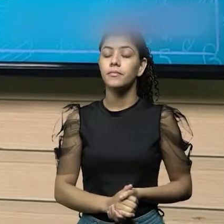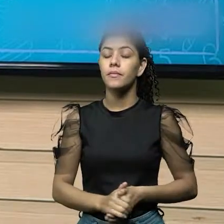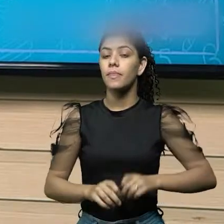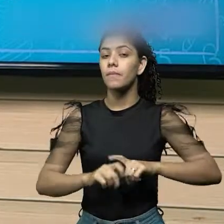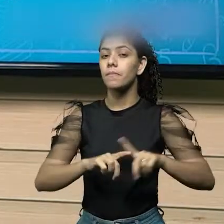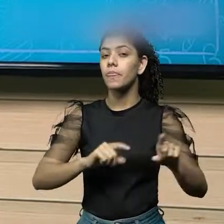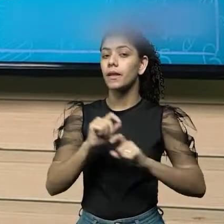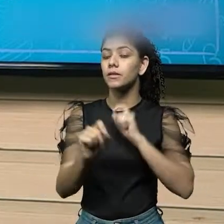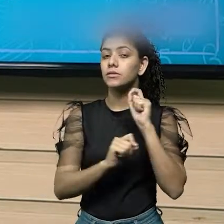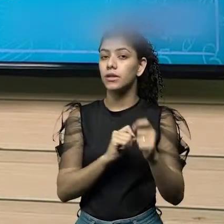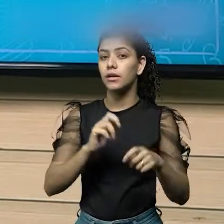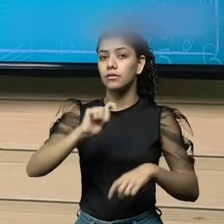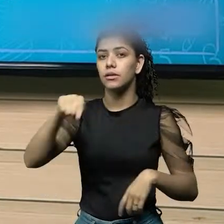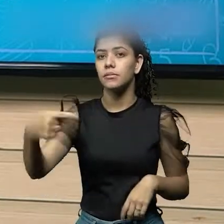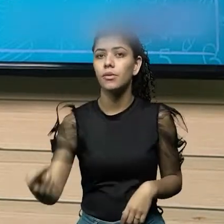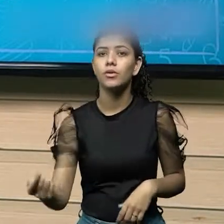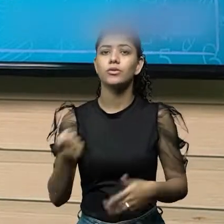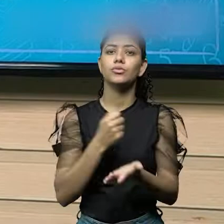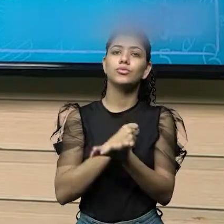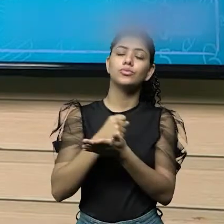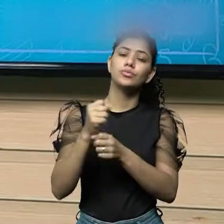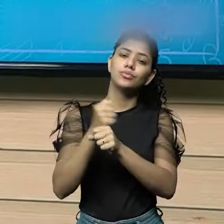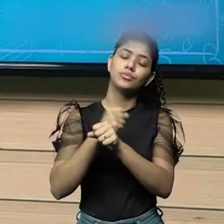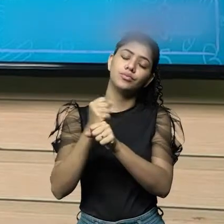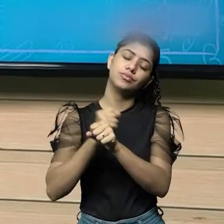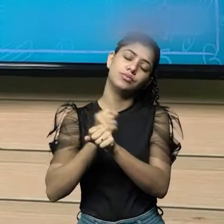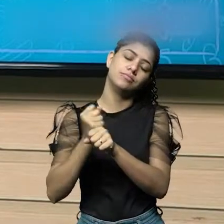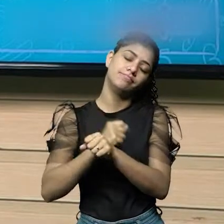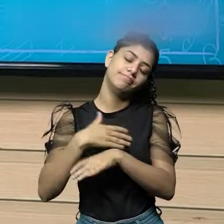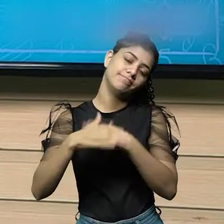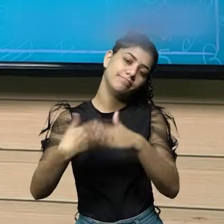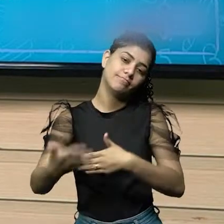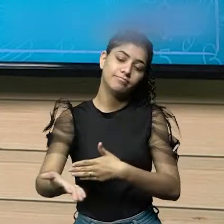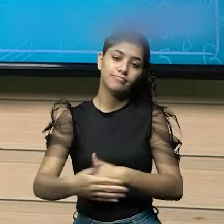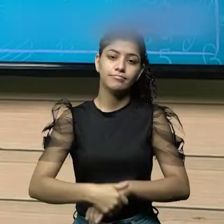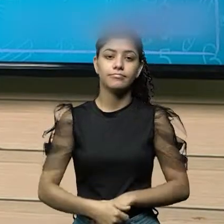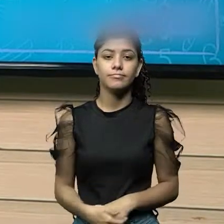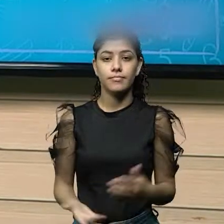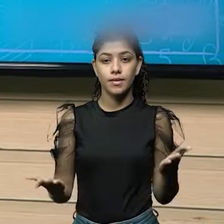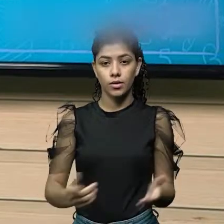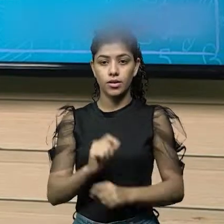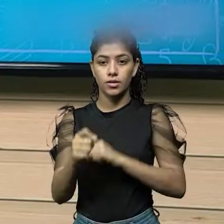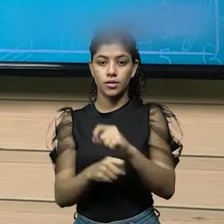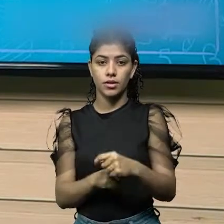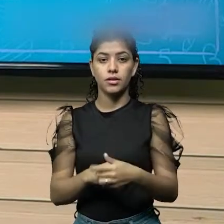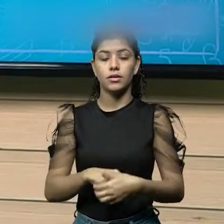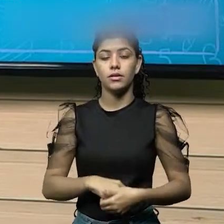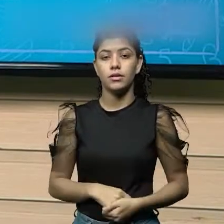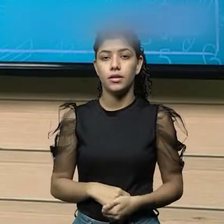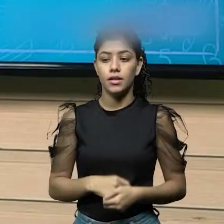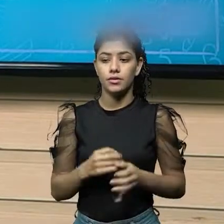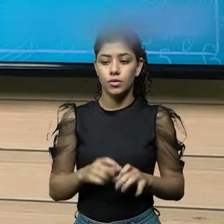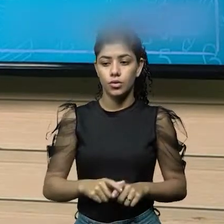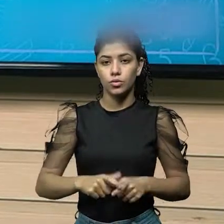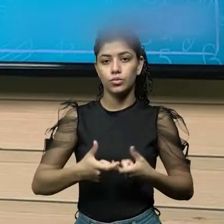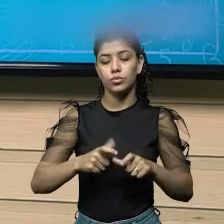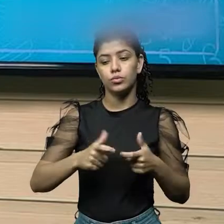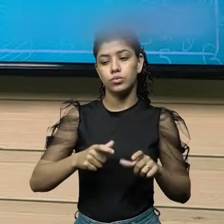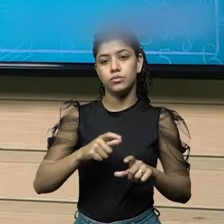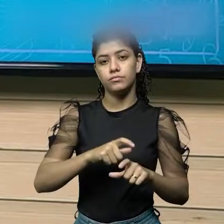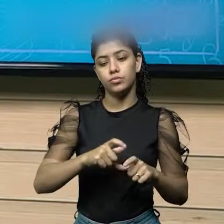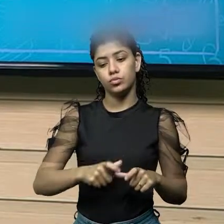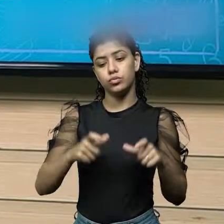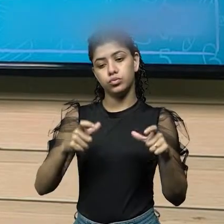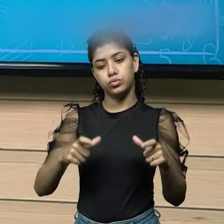depois de muitos anos de aperfeiçoamento, as unidades de medidas foram crescendo, foram